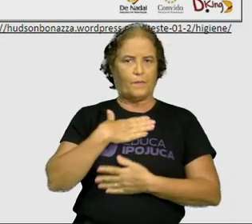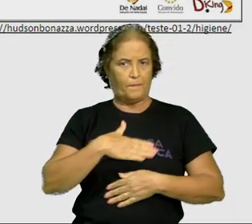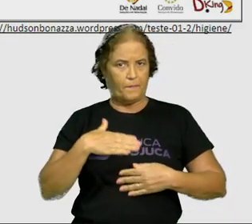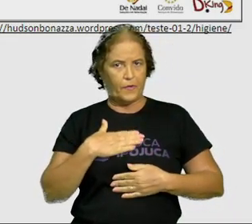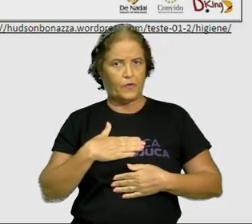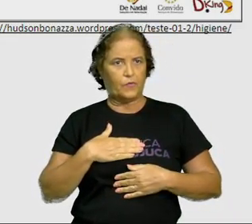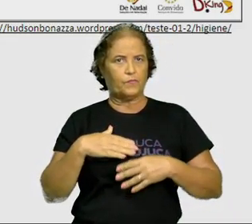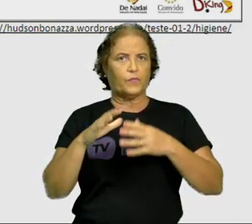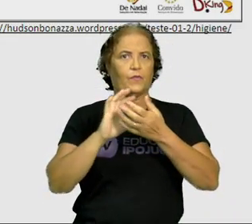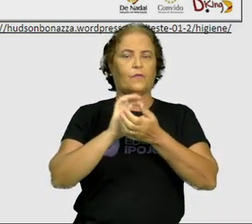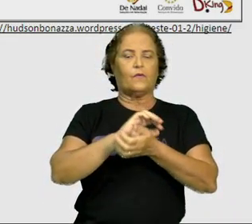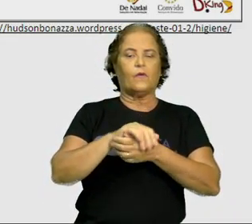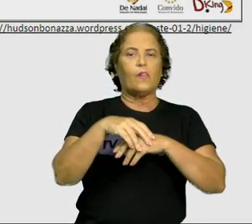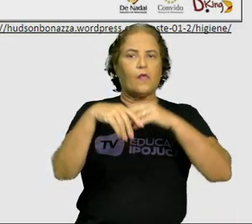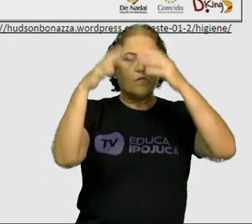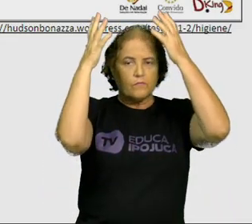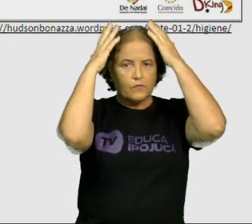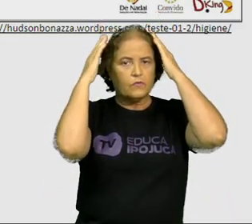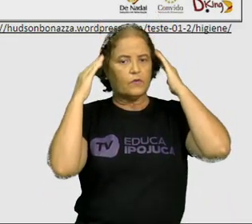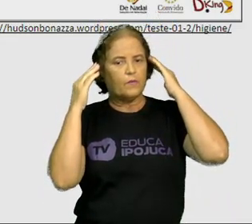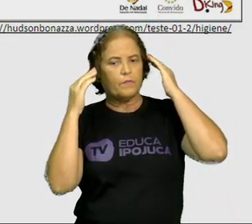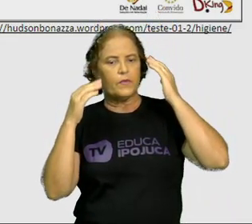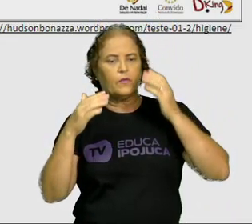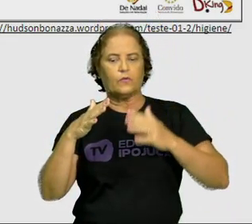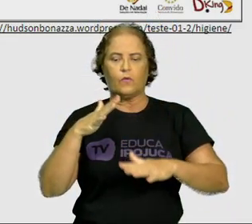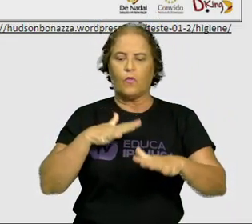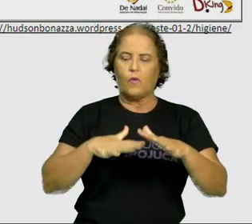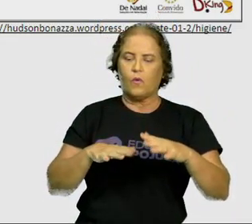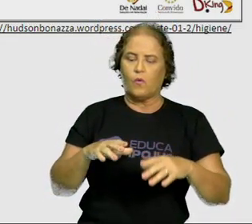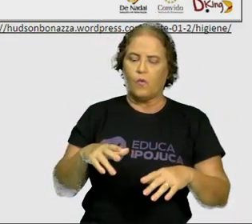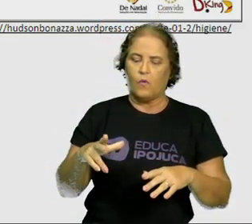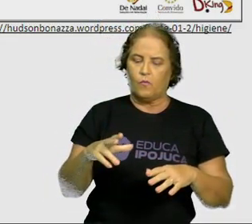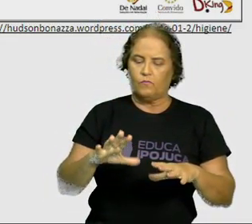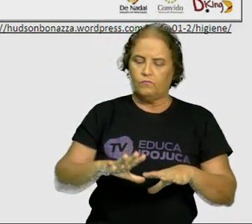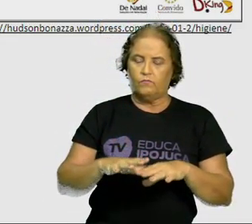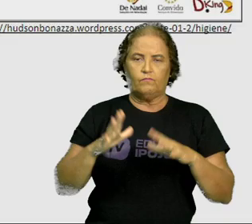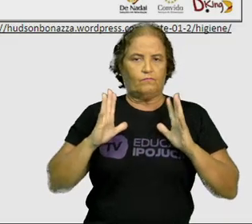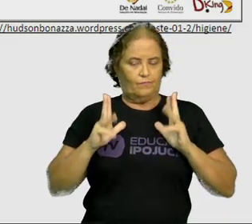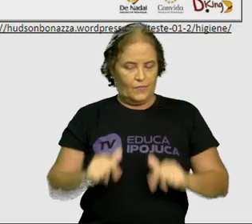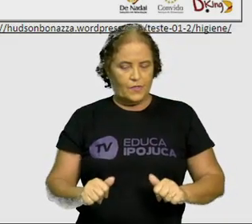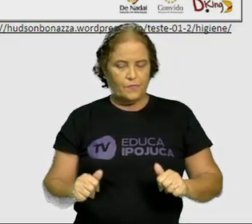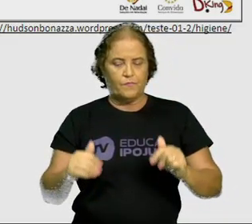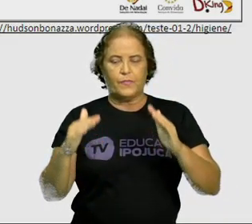limpar a casa, limpar o quarto, dormir com roupas de cama limpas.